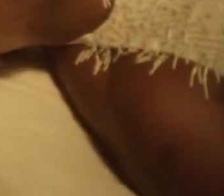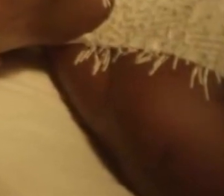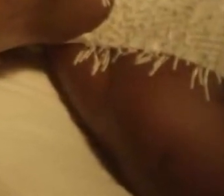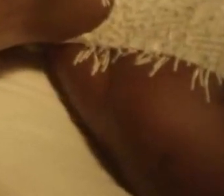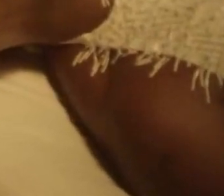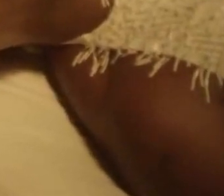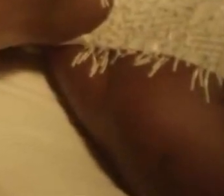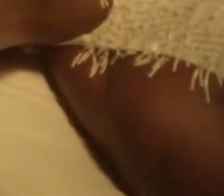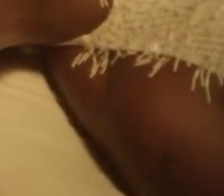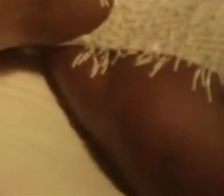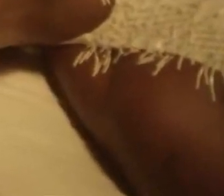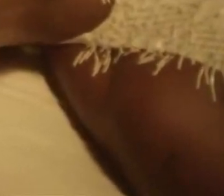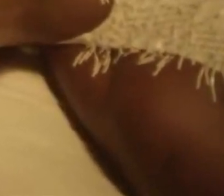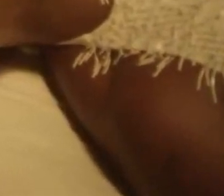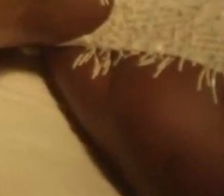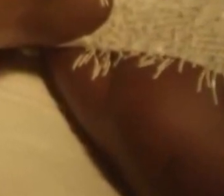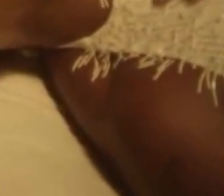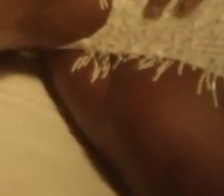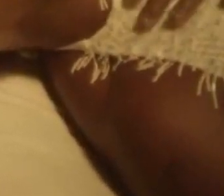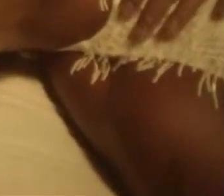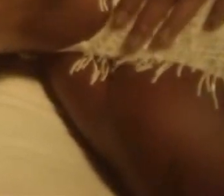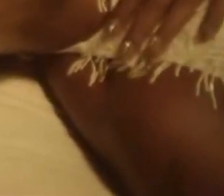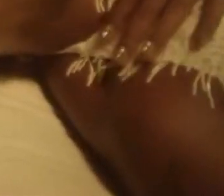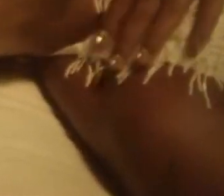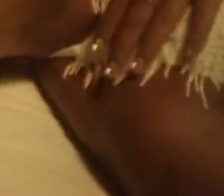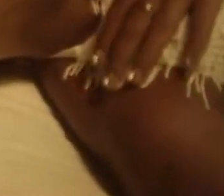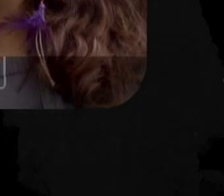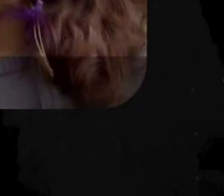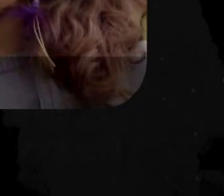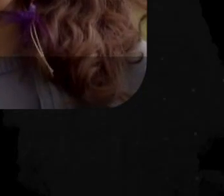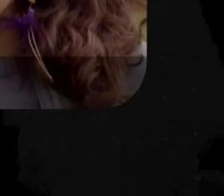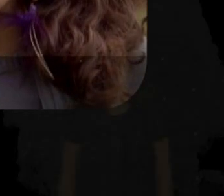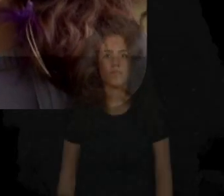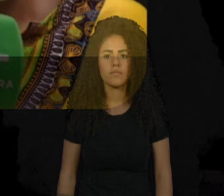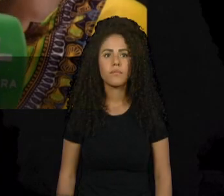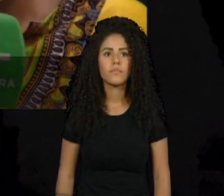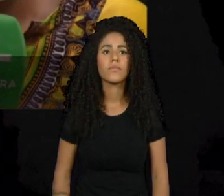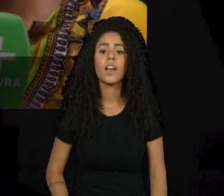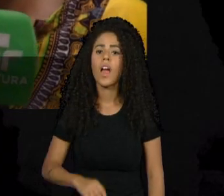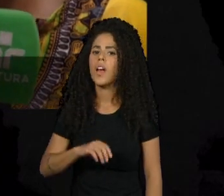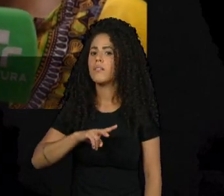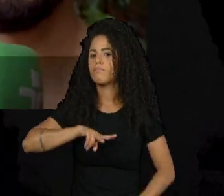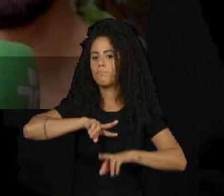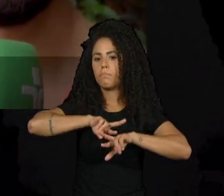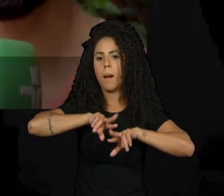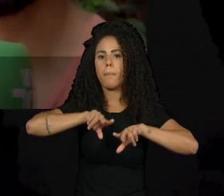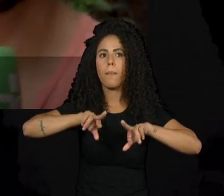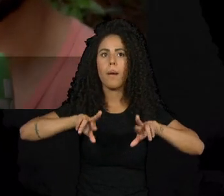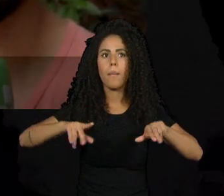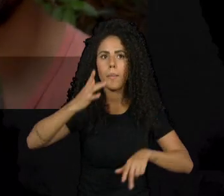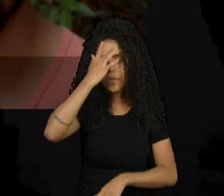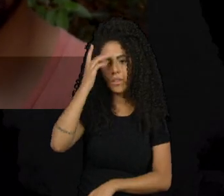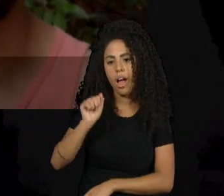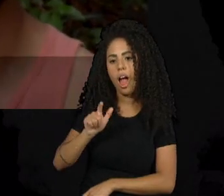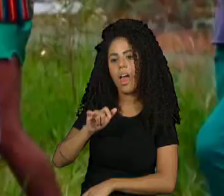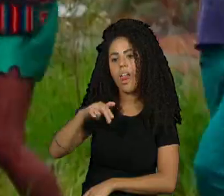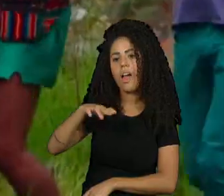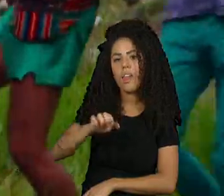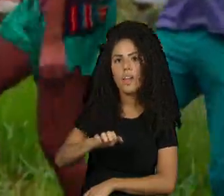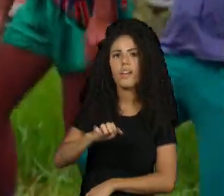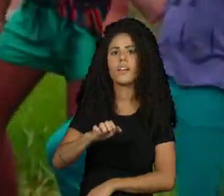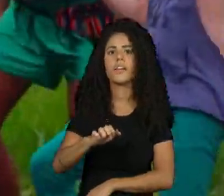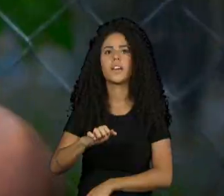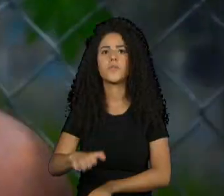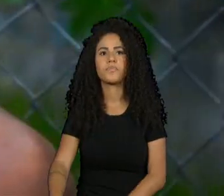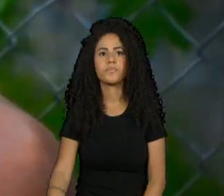praia no quintal de casa Laerte Berta Close A Lineker, Linda Quebrada Se